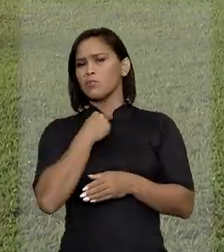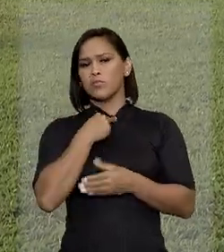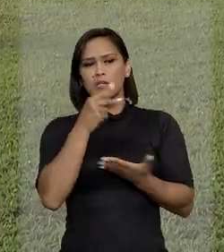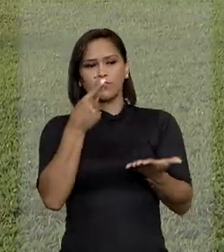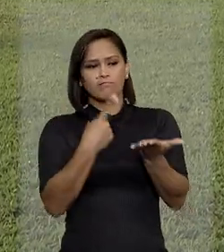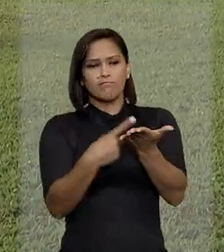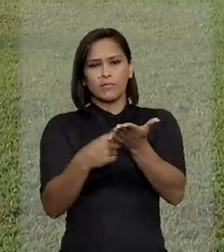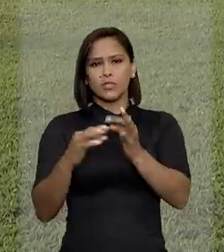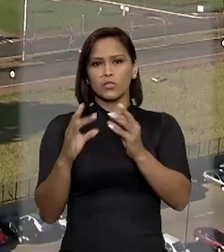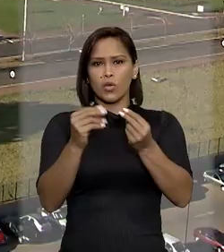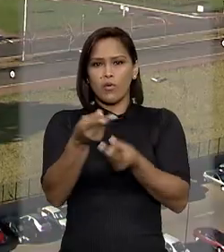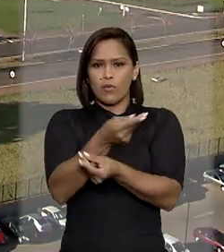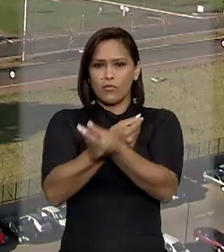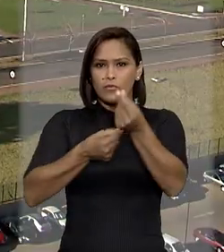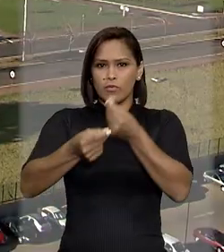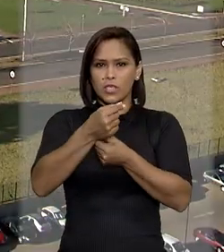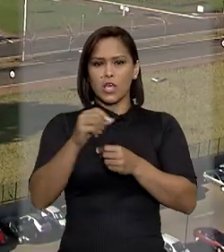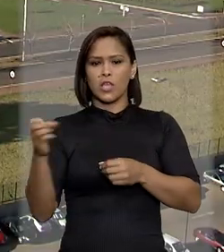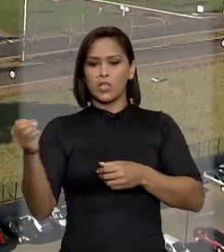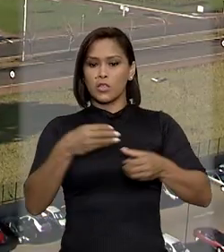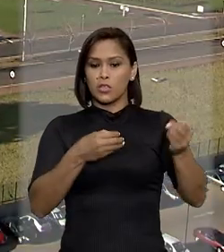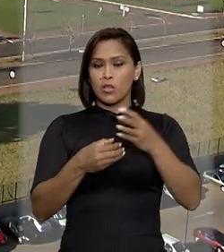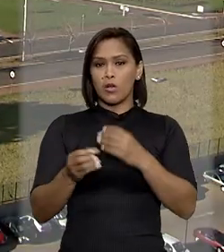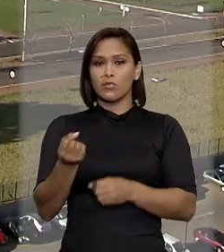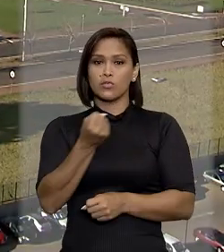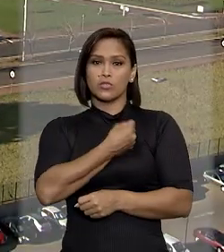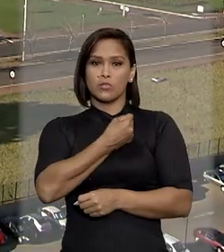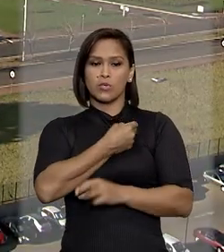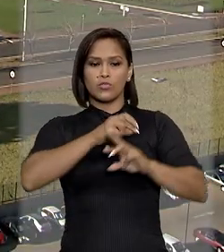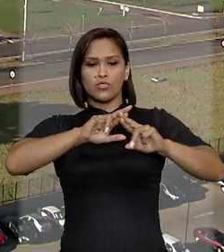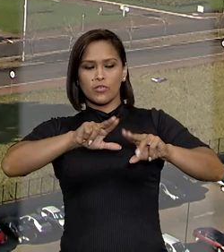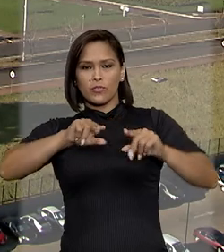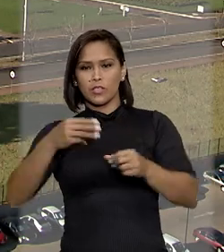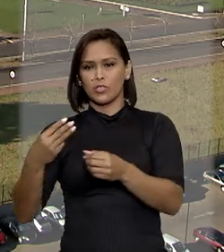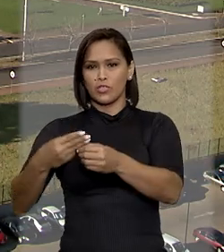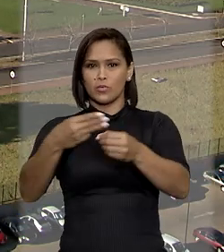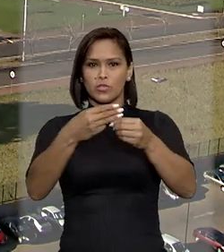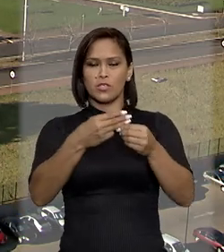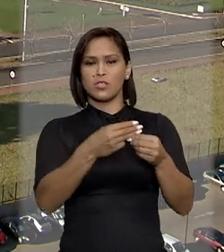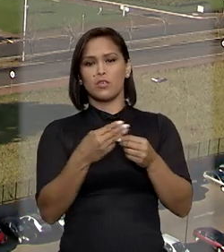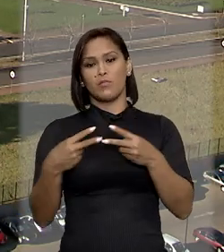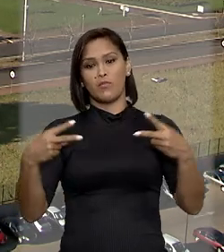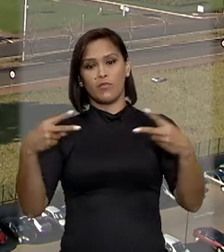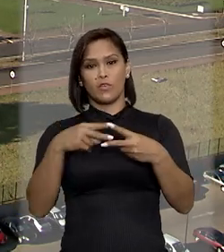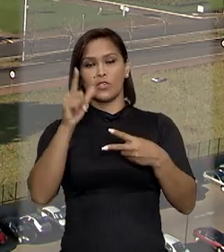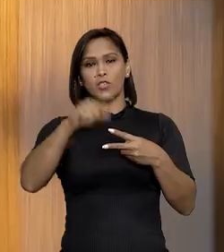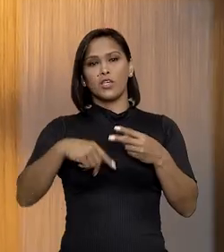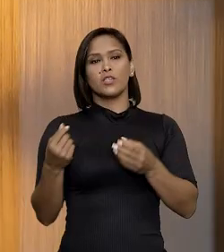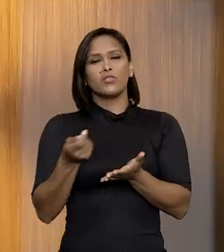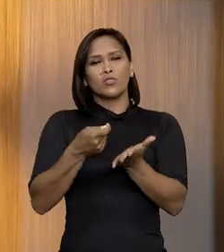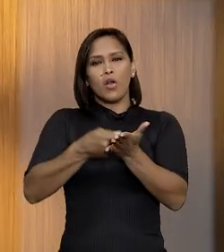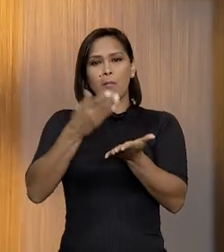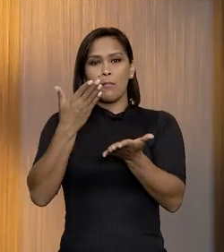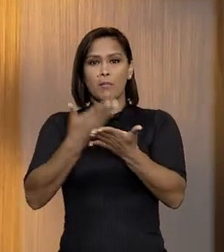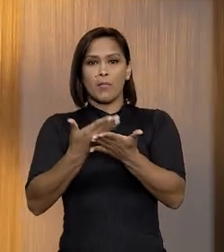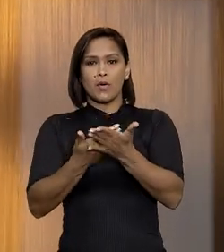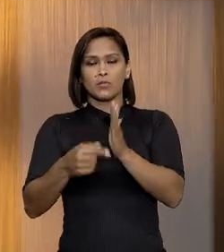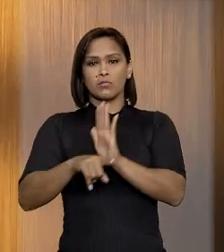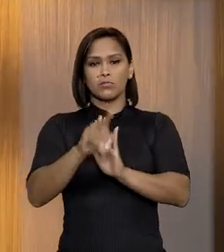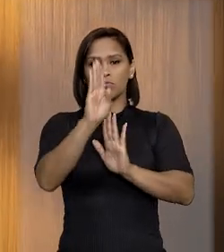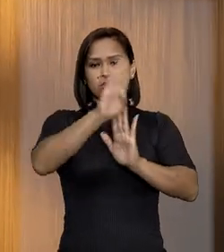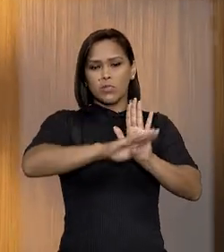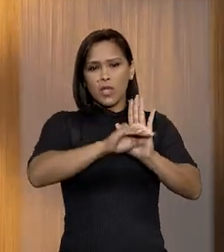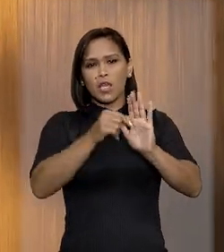aplicar, em meio ao exercício financeiro, novos coeficientes de cada município no fundo. De acordo com a ação